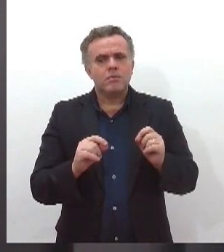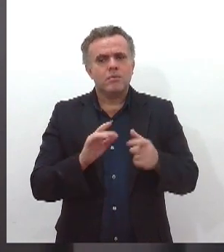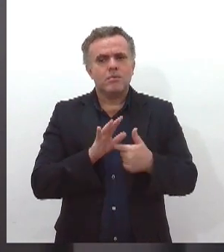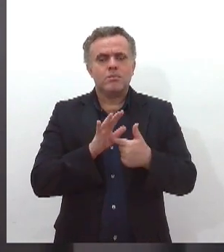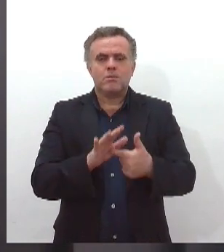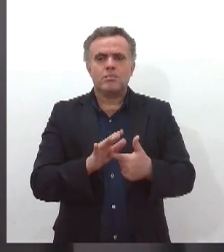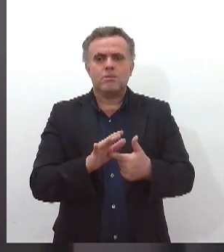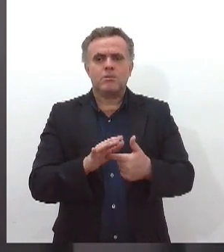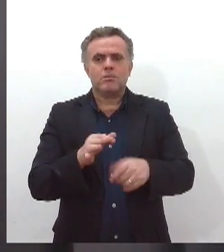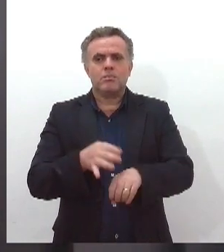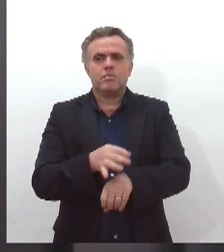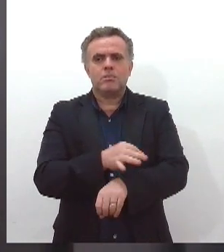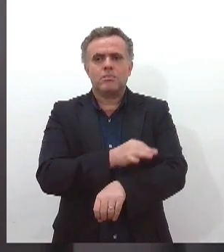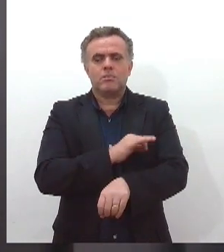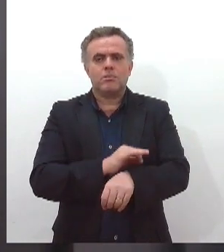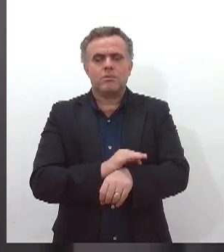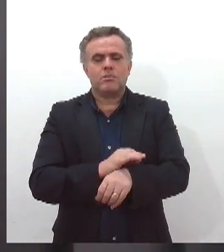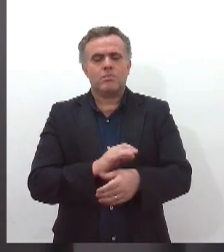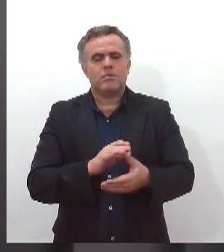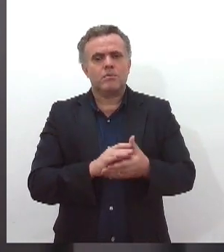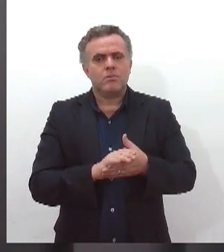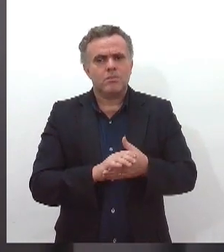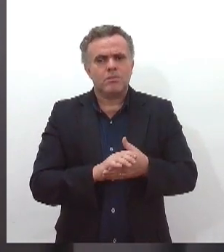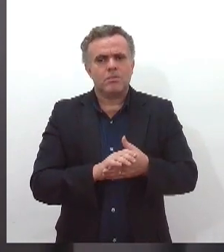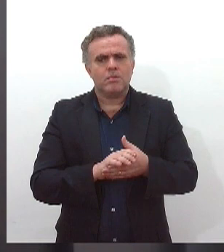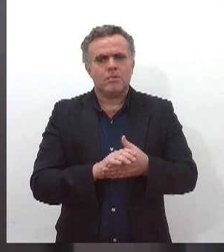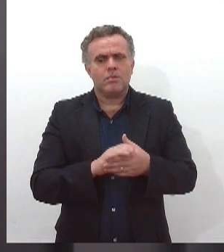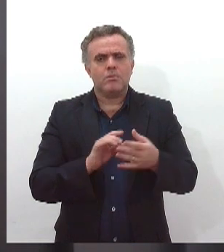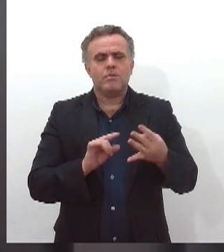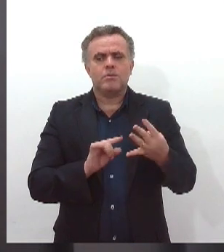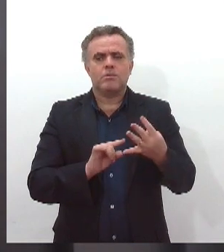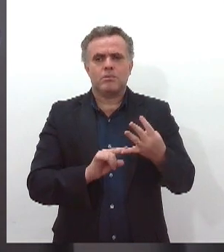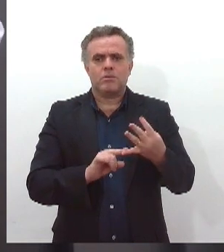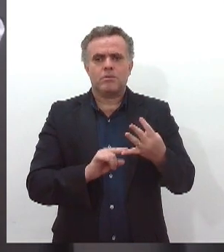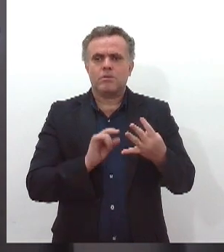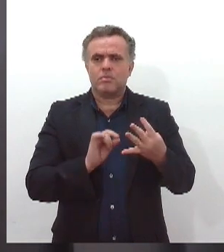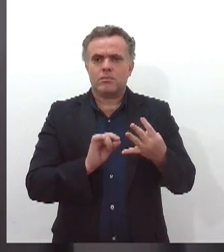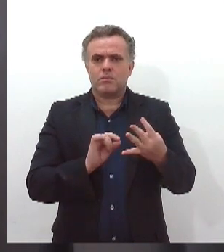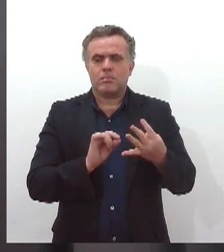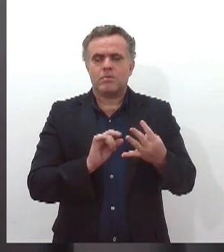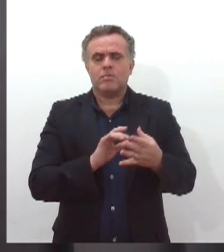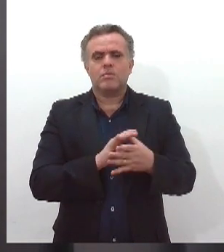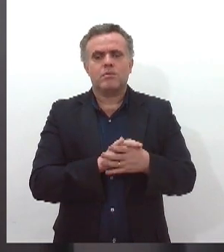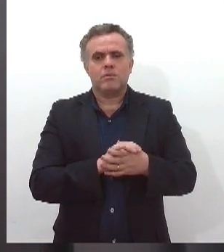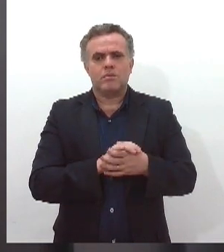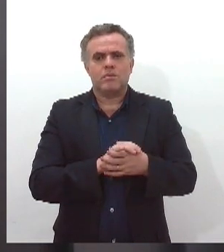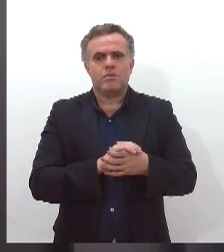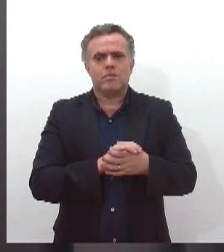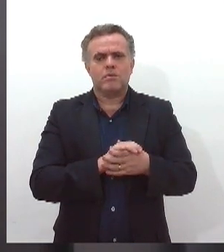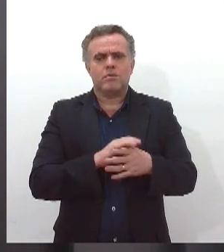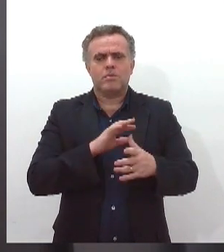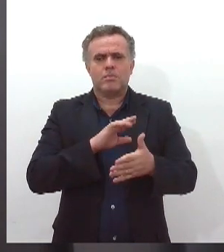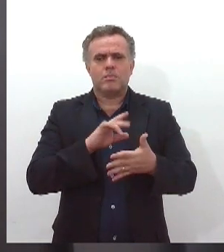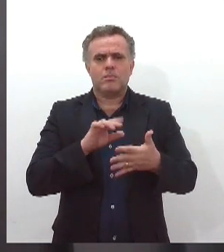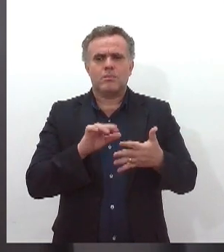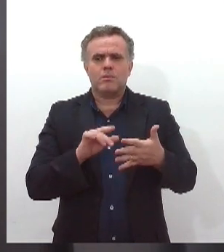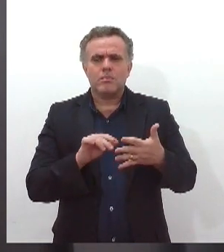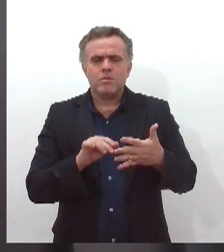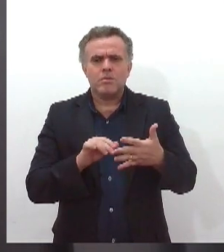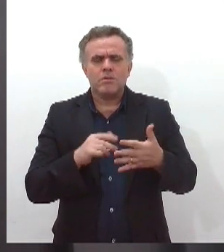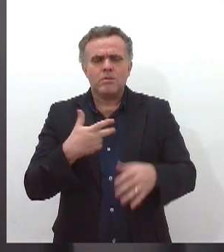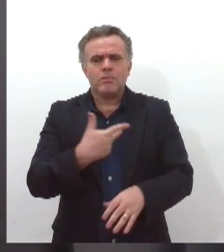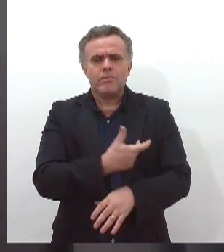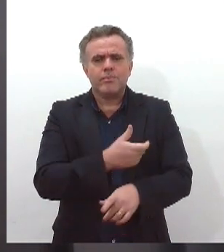DPA ou DPAP, VIP dupla adulto. Para outras vacinas, algumas vacinas também podem ser